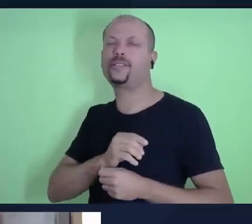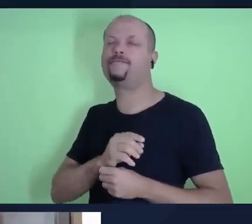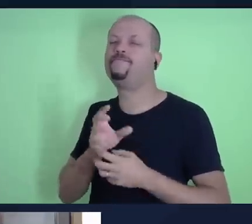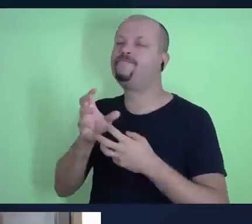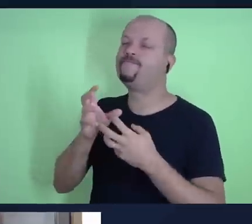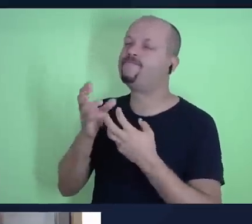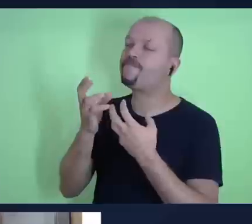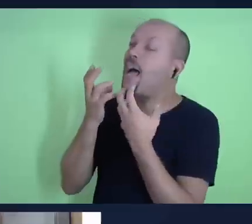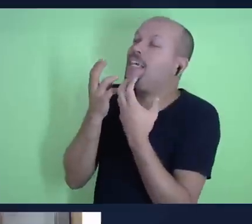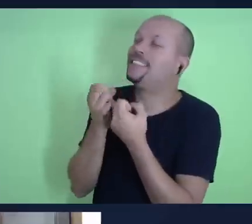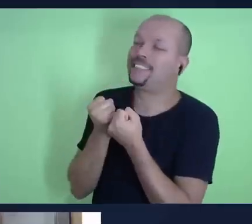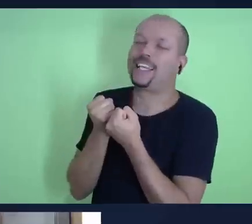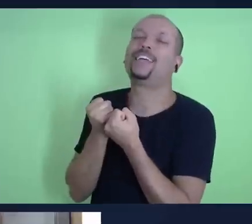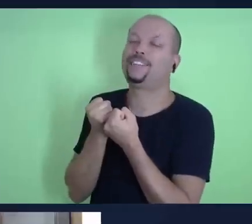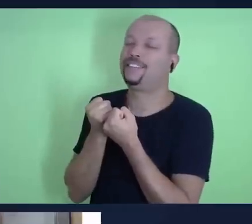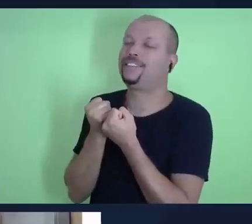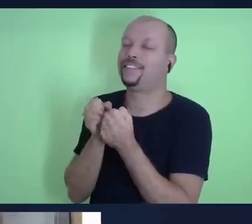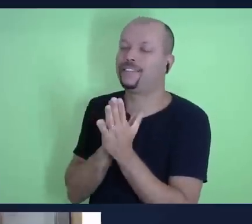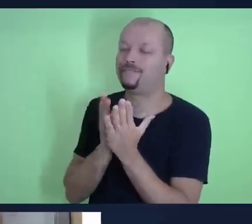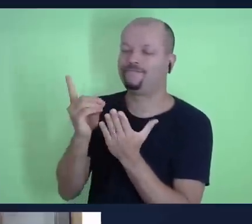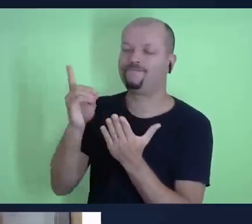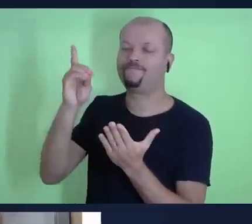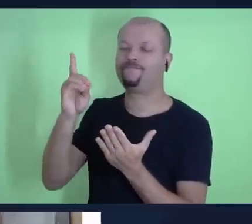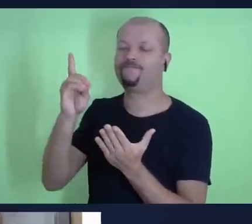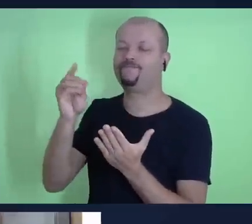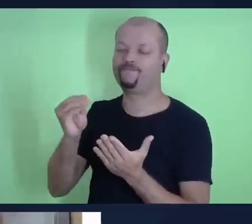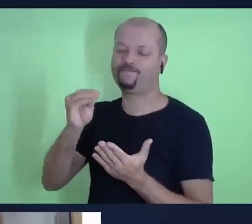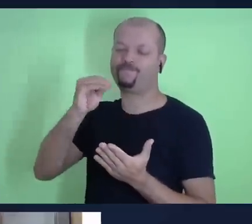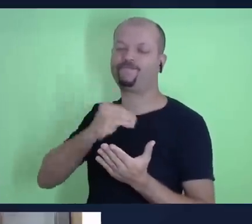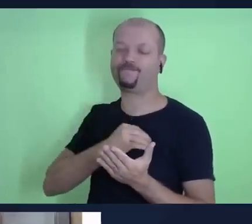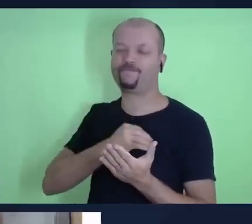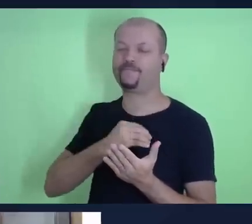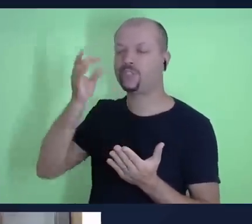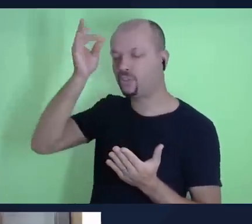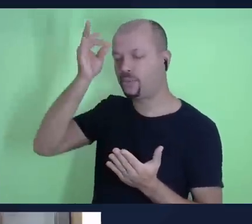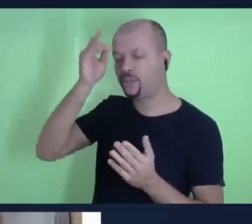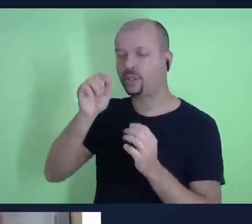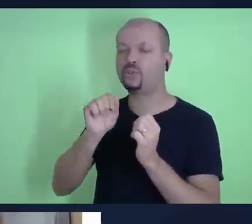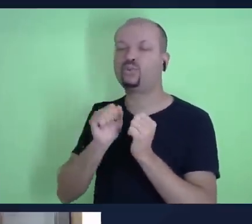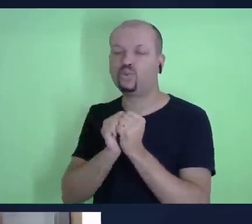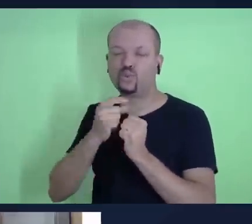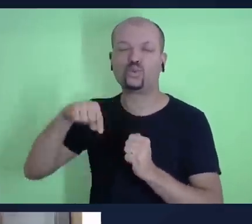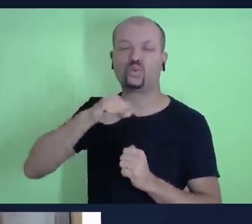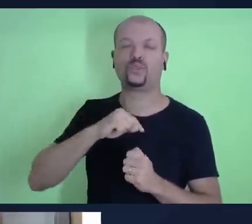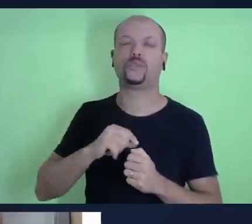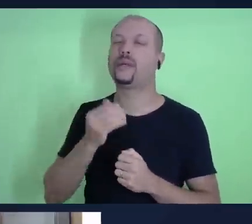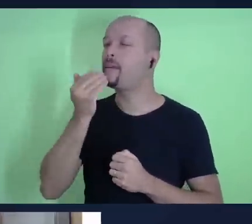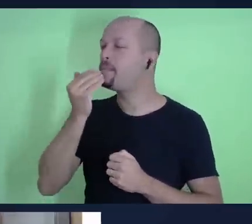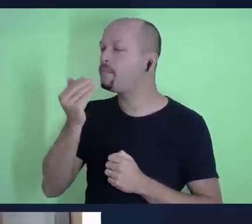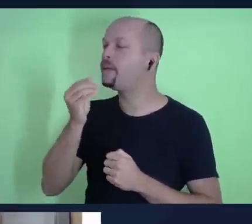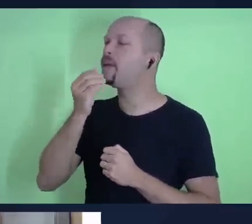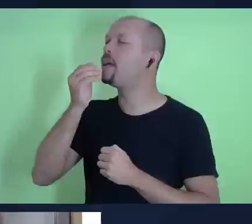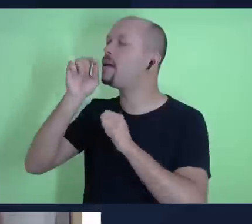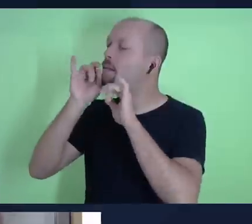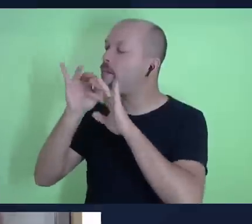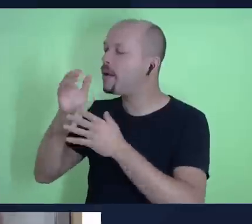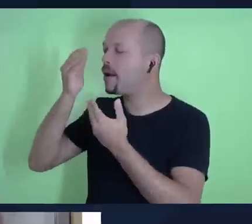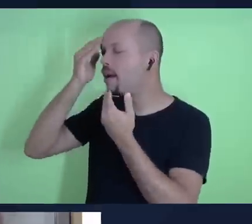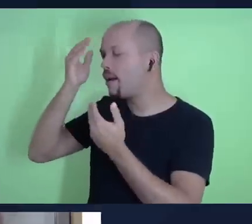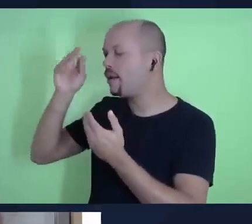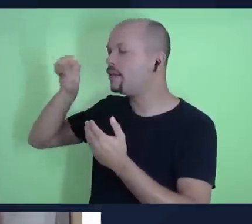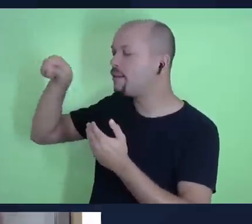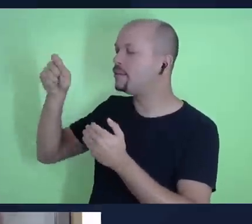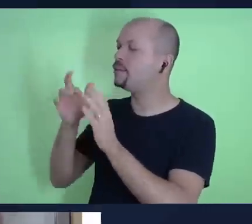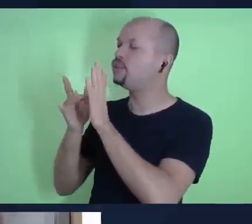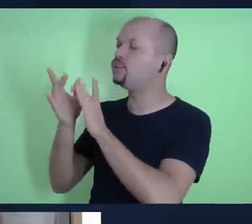com a Tua Palavra, com a presença do Teu São Espírito entre nós. Nós te pedimos todas essas bênçãos e agradecemos por Jesus.